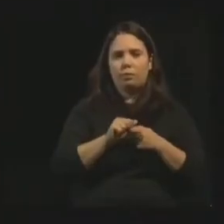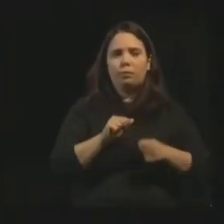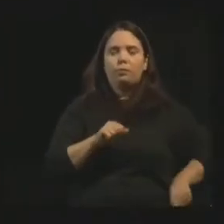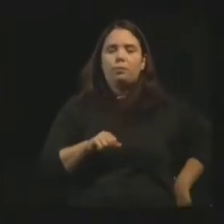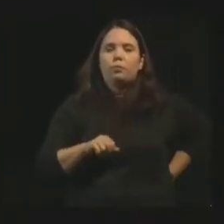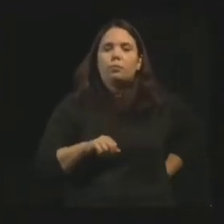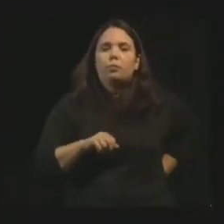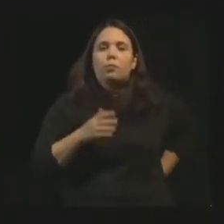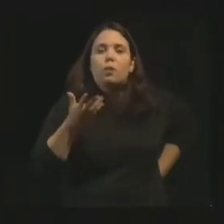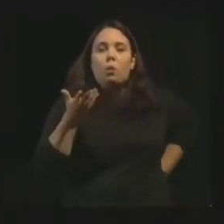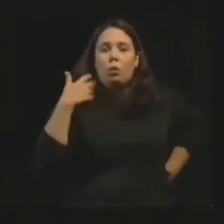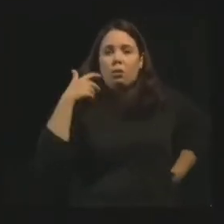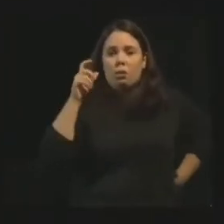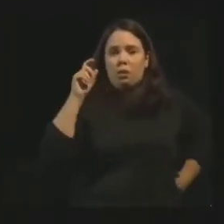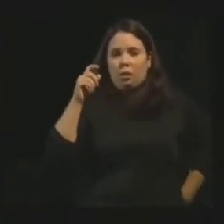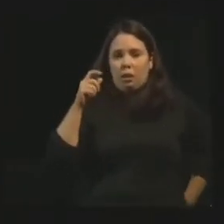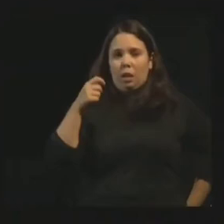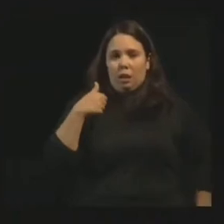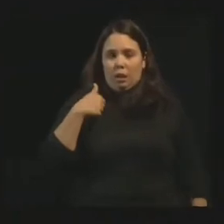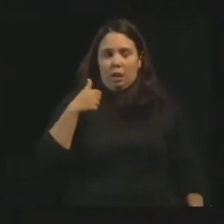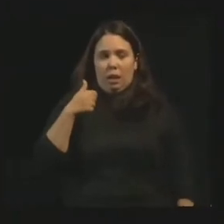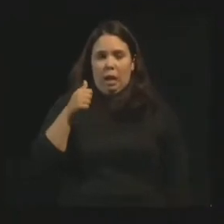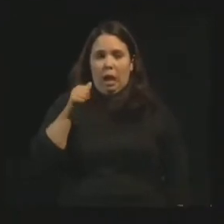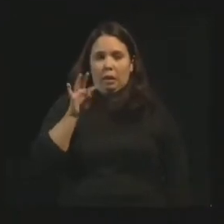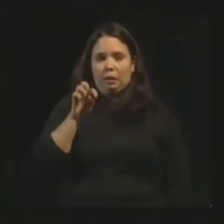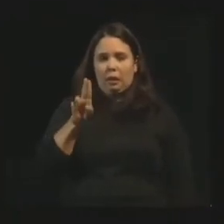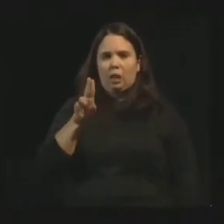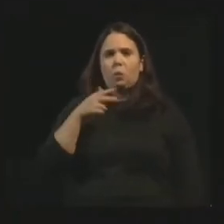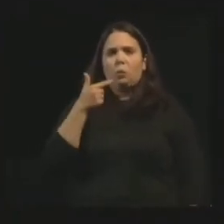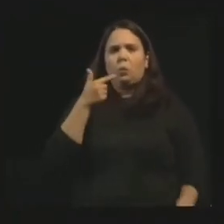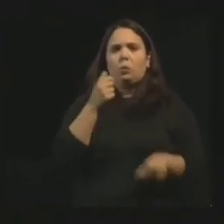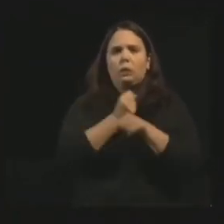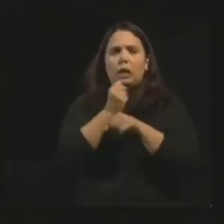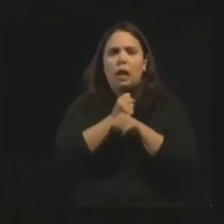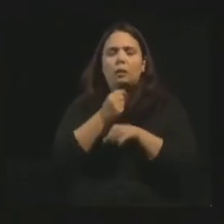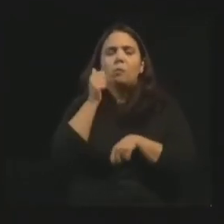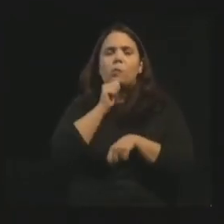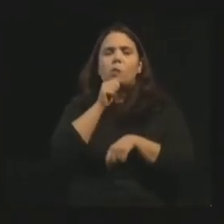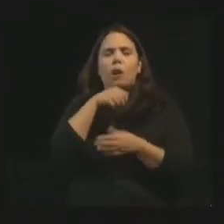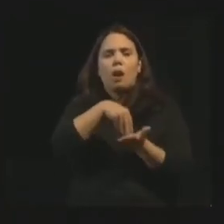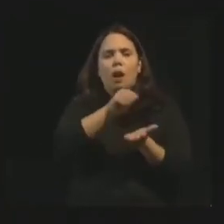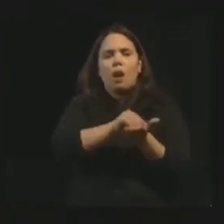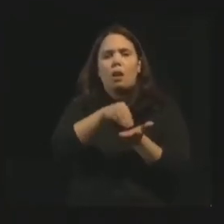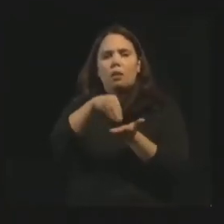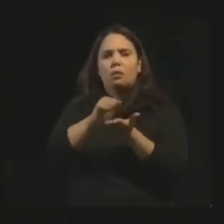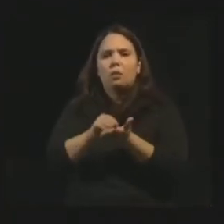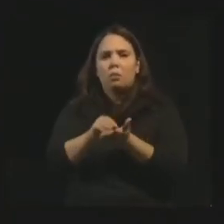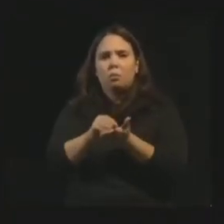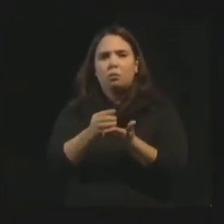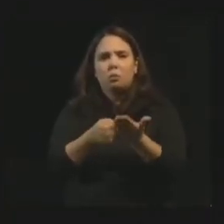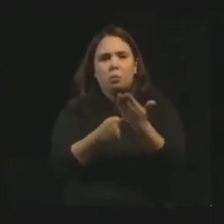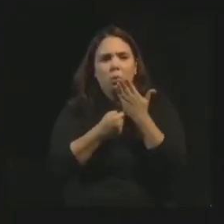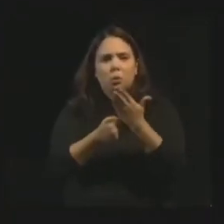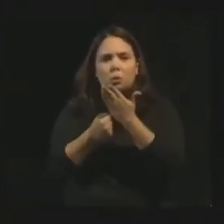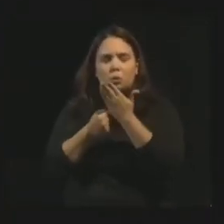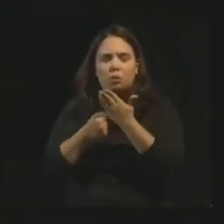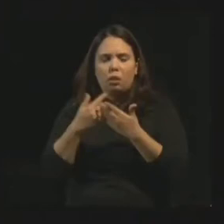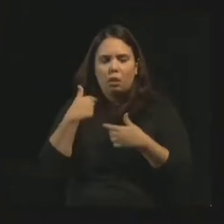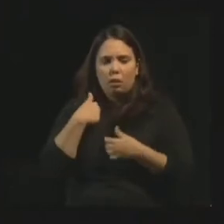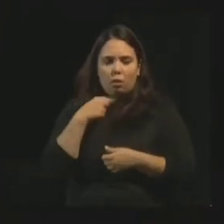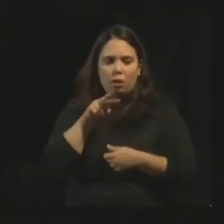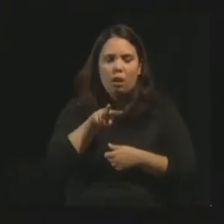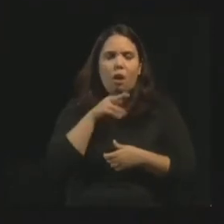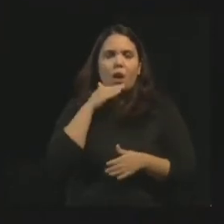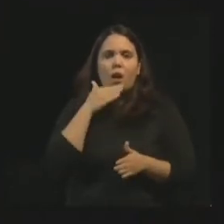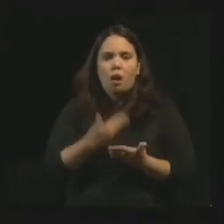Quando eu era ateu, fui ateu durante 12 anos, uma carta amante me revelou coisas extraordinárias. Eu fiquei aturdido com aquilo.